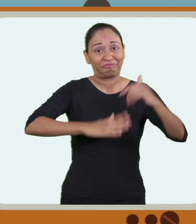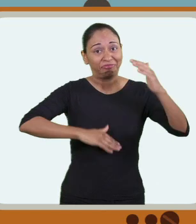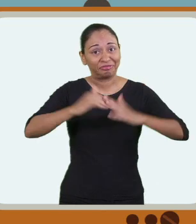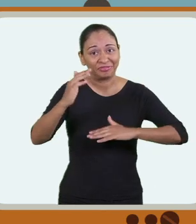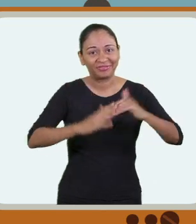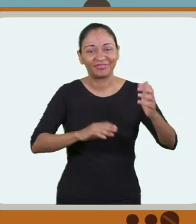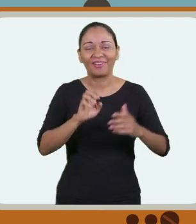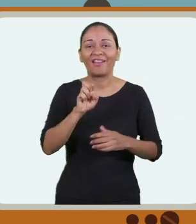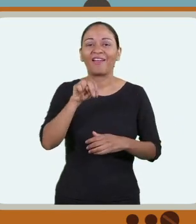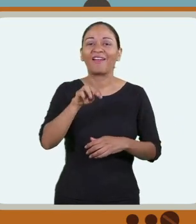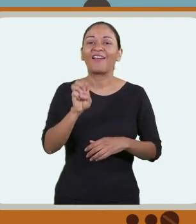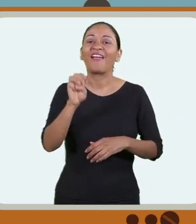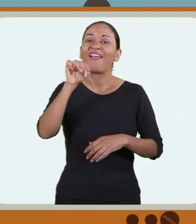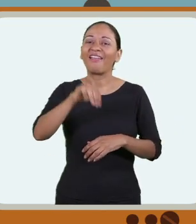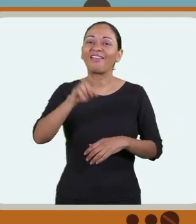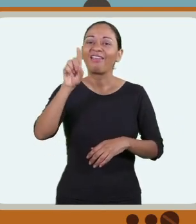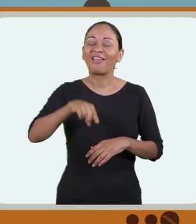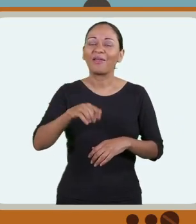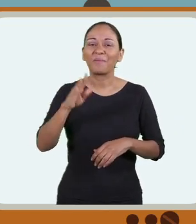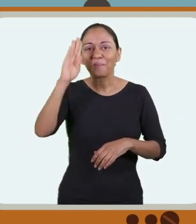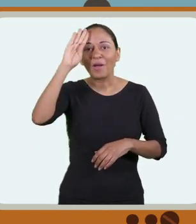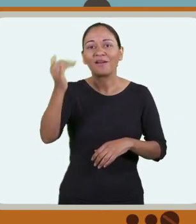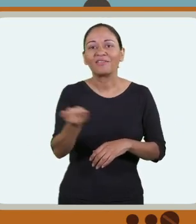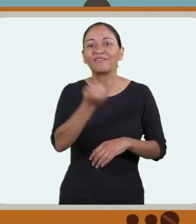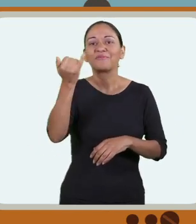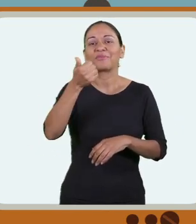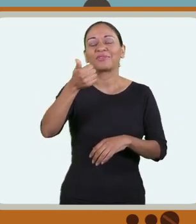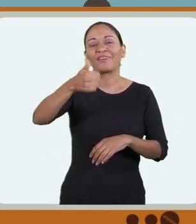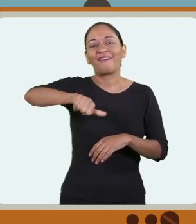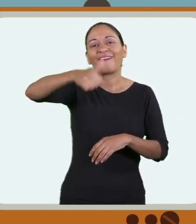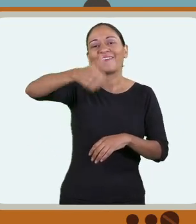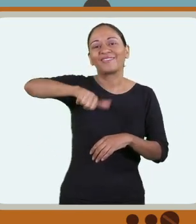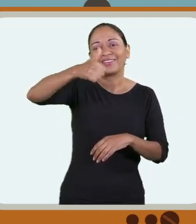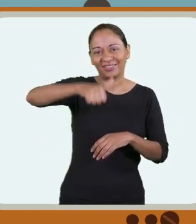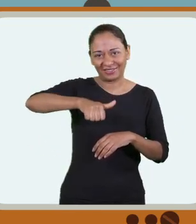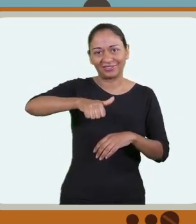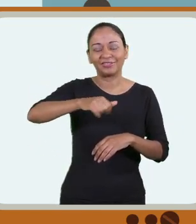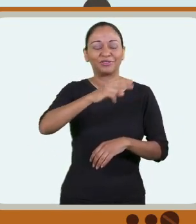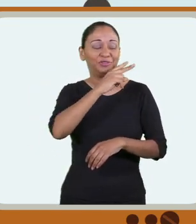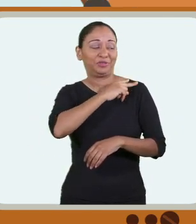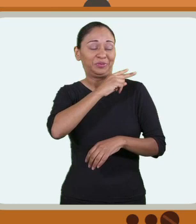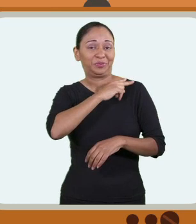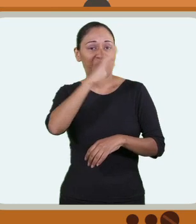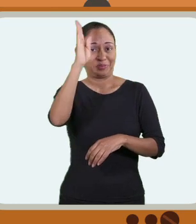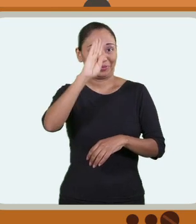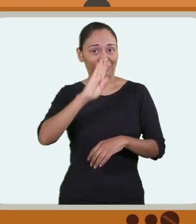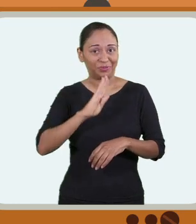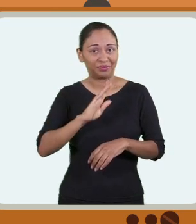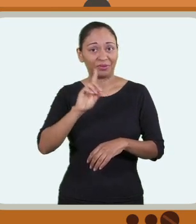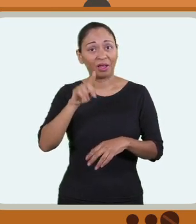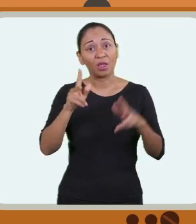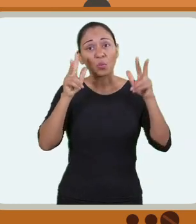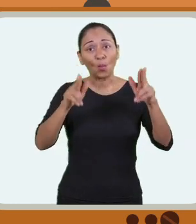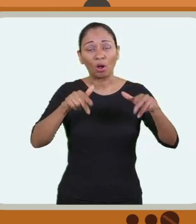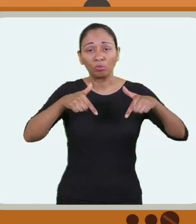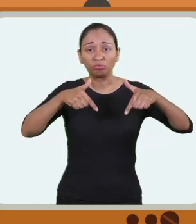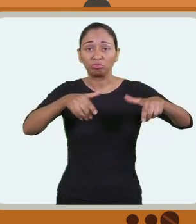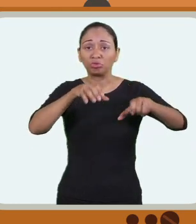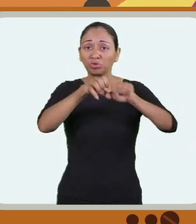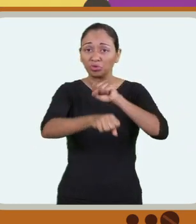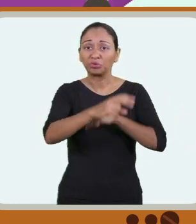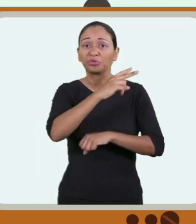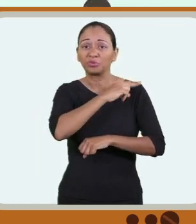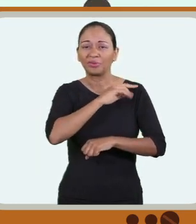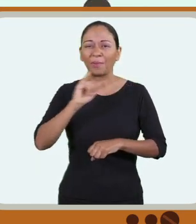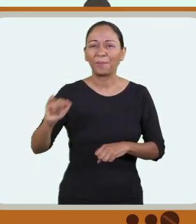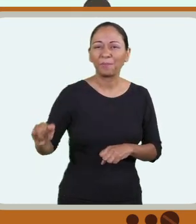O Enem é a principal ferramenta de avaliação da qualidade do ensino médio do país. Ele serve como certificação de conclusão do ensino médio.